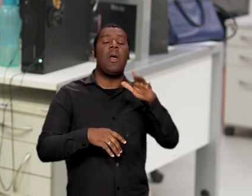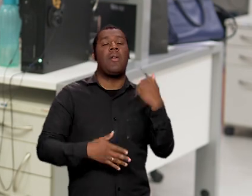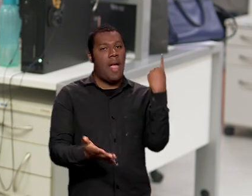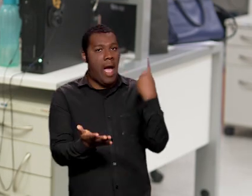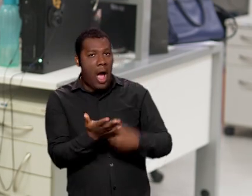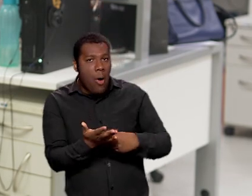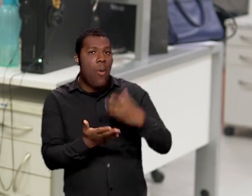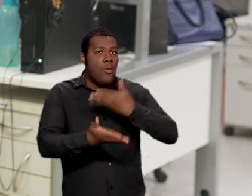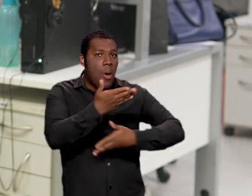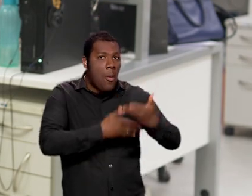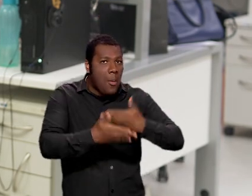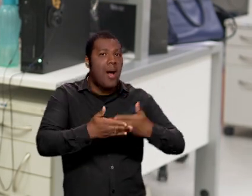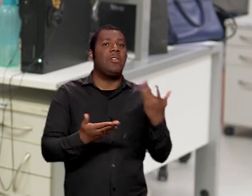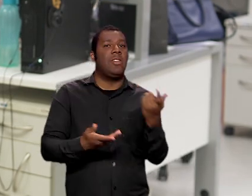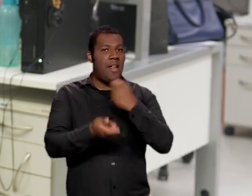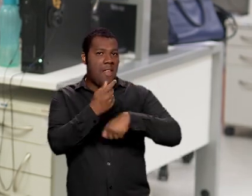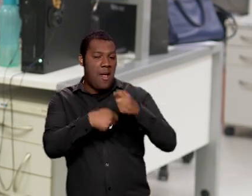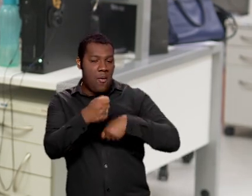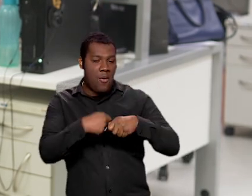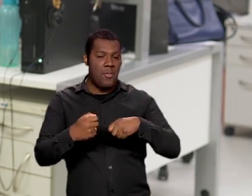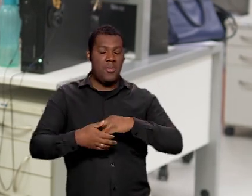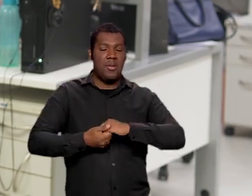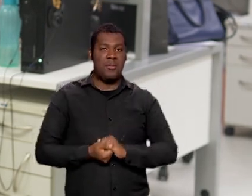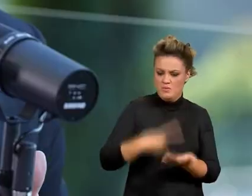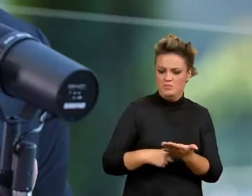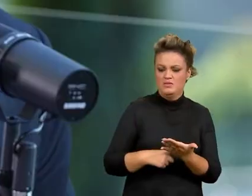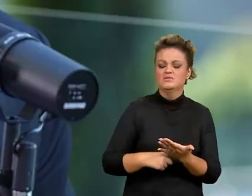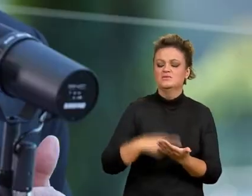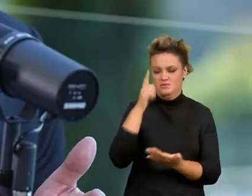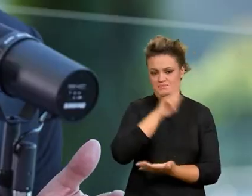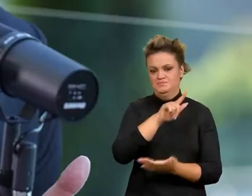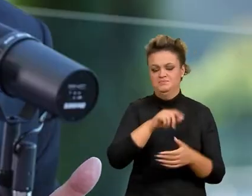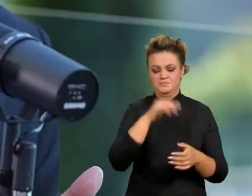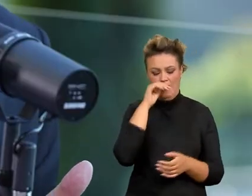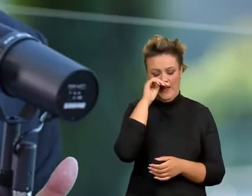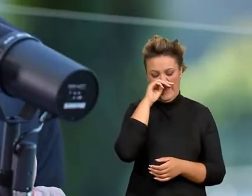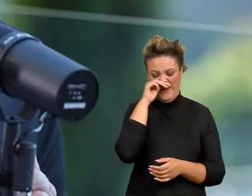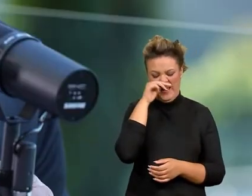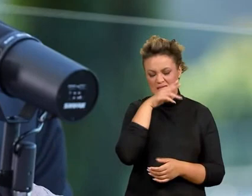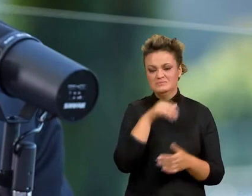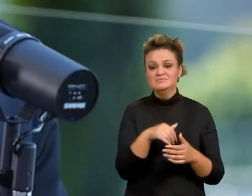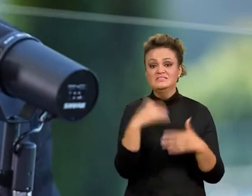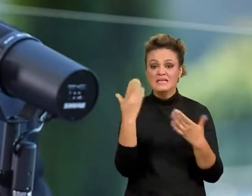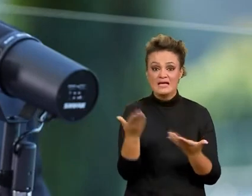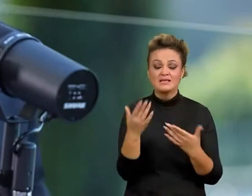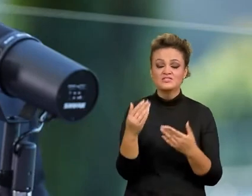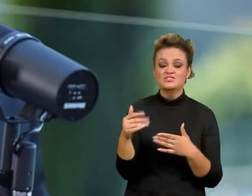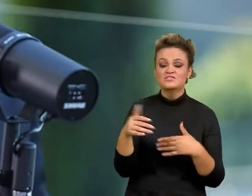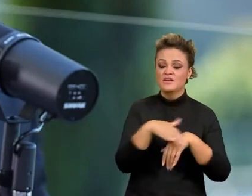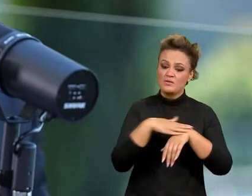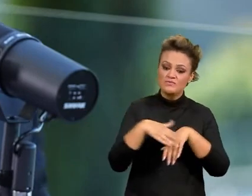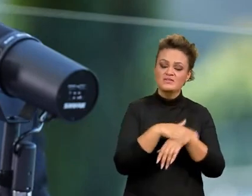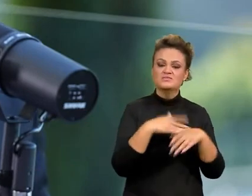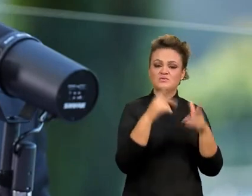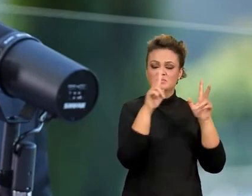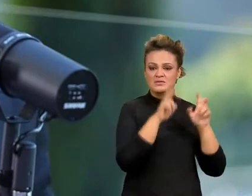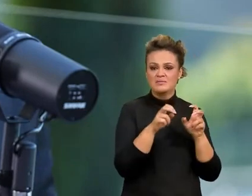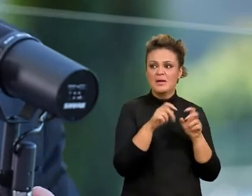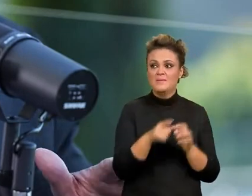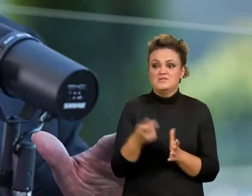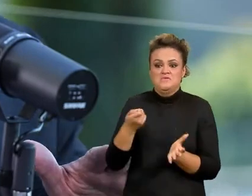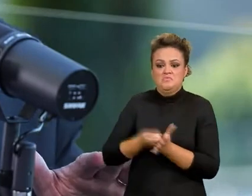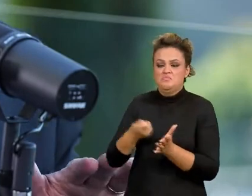para a conclusão de um acordo comercial entre os dois blocos. Nós queremos discutir o acordo, agora não queremos imposição para cima de nós.